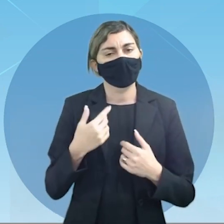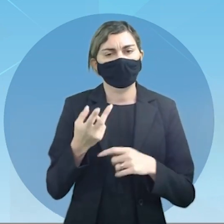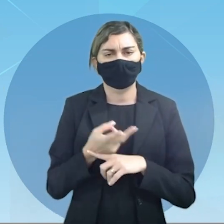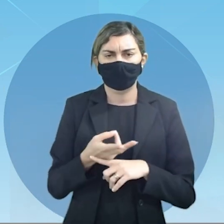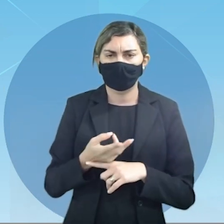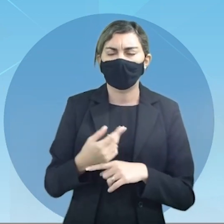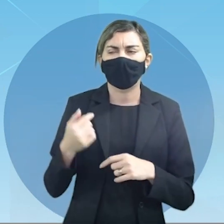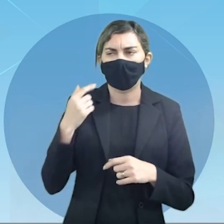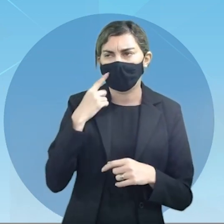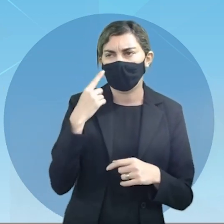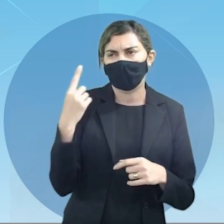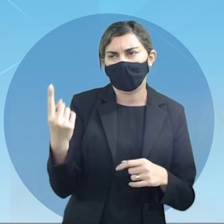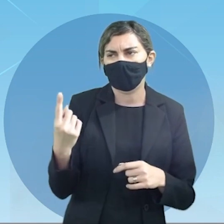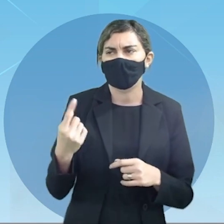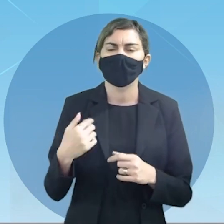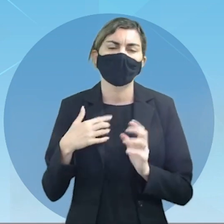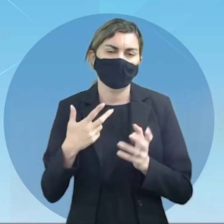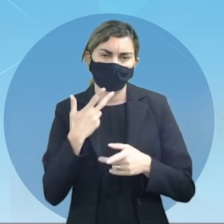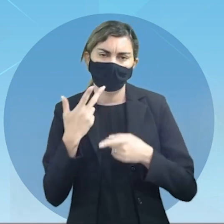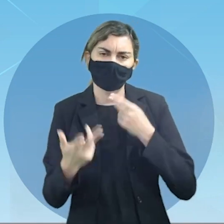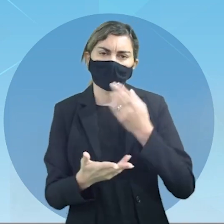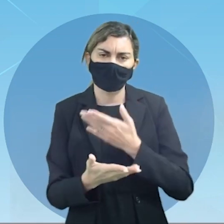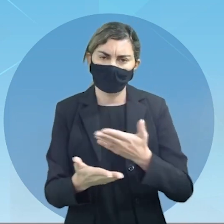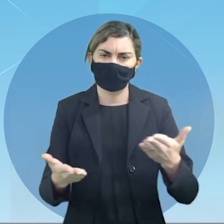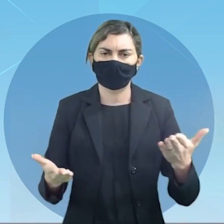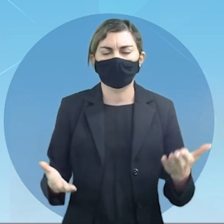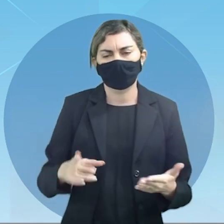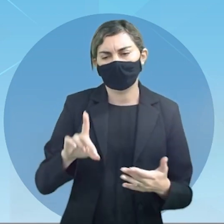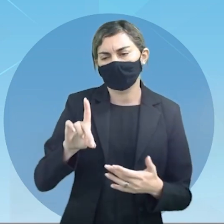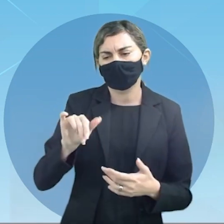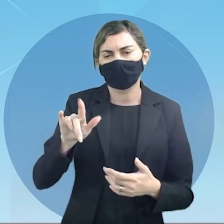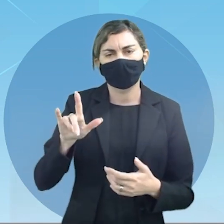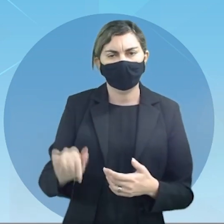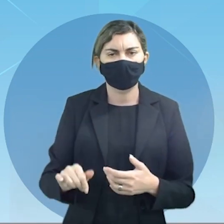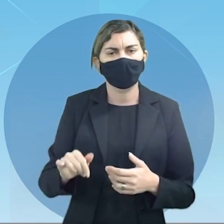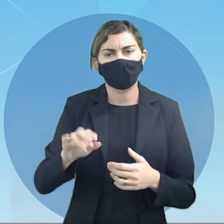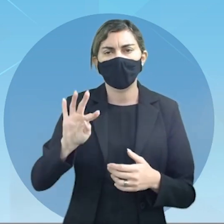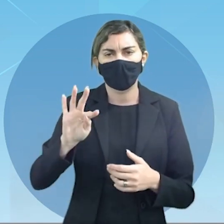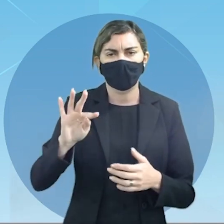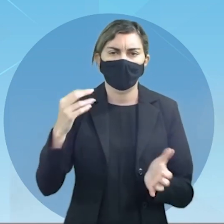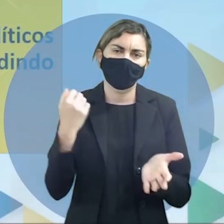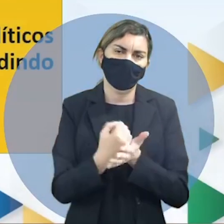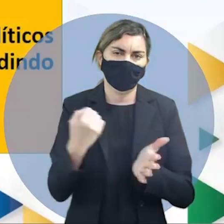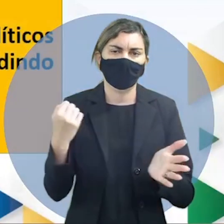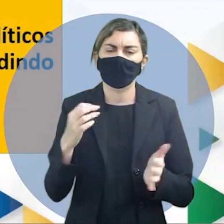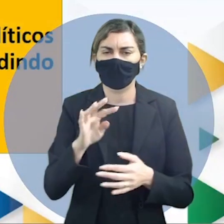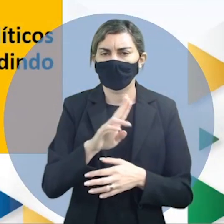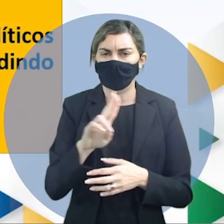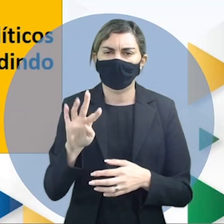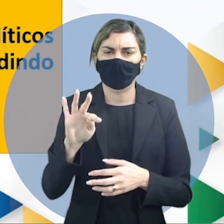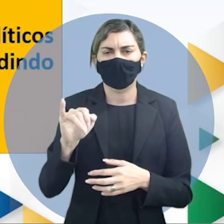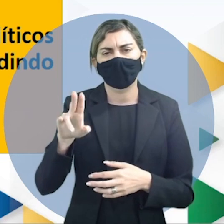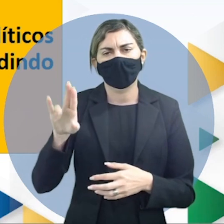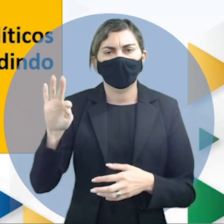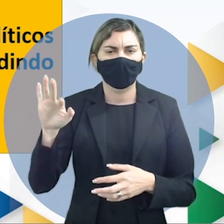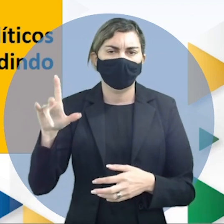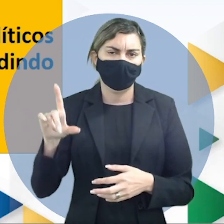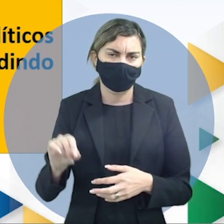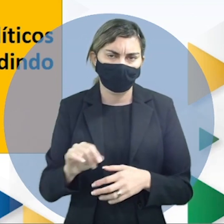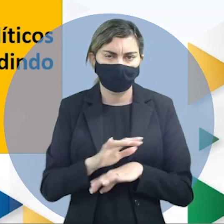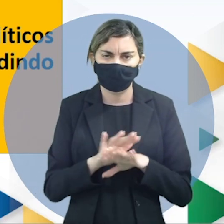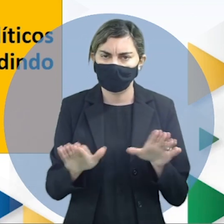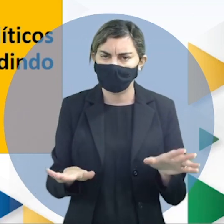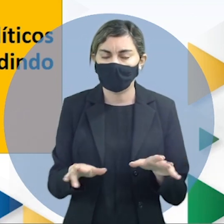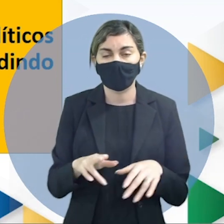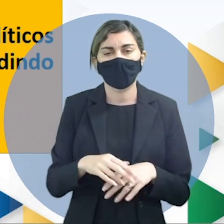buscando vamos ver aqui já falei a vocês que Dalai é um título acompanhem comigo Dalai Lama é um título